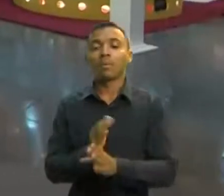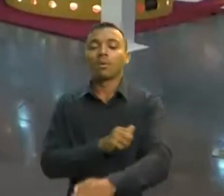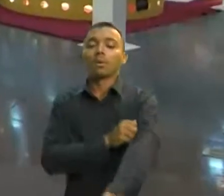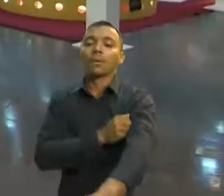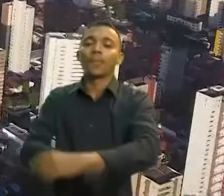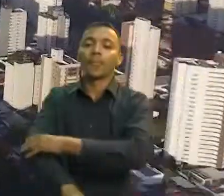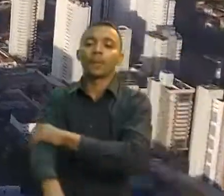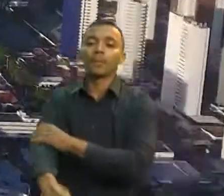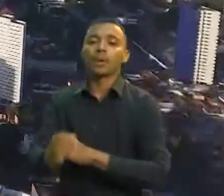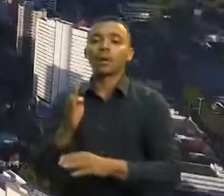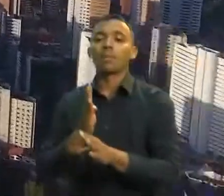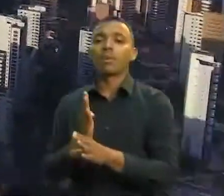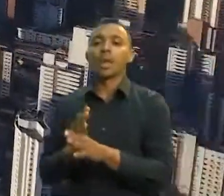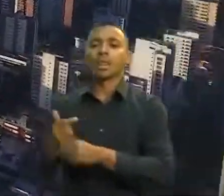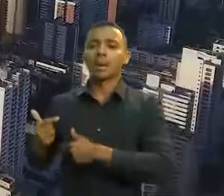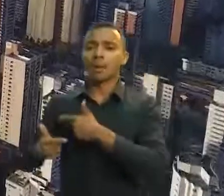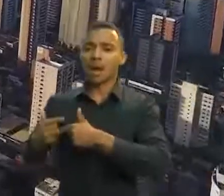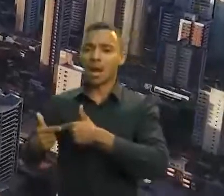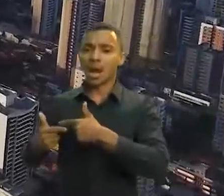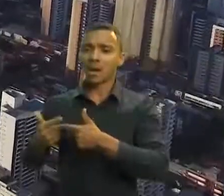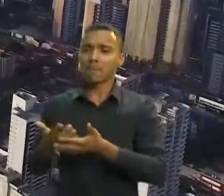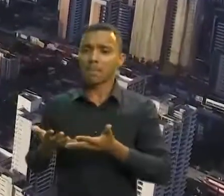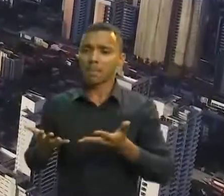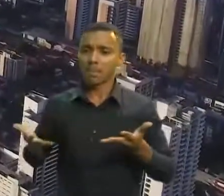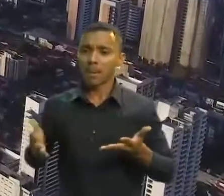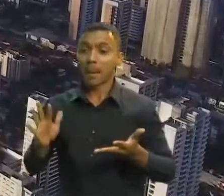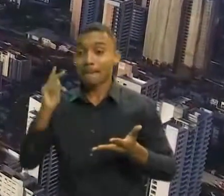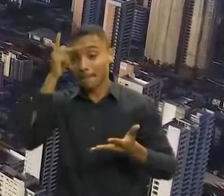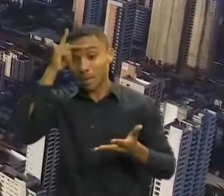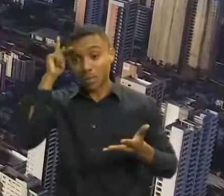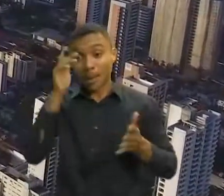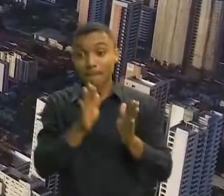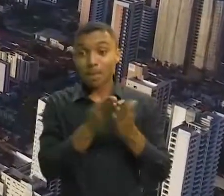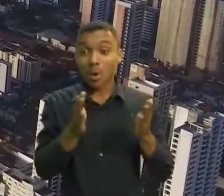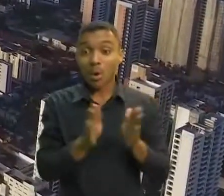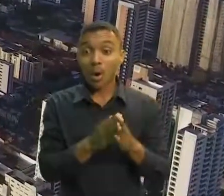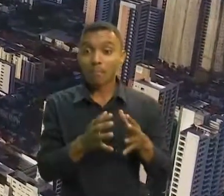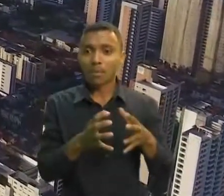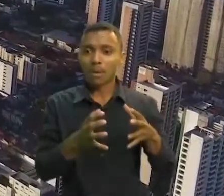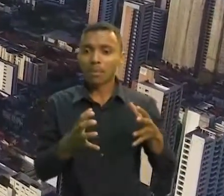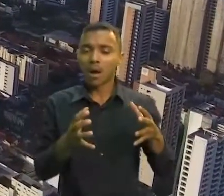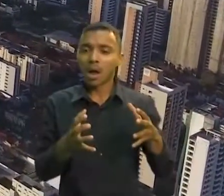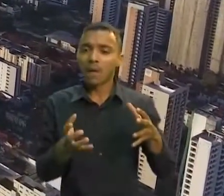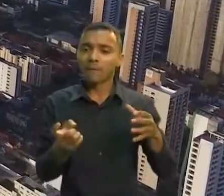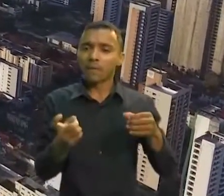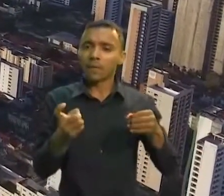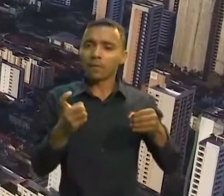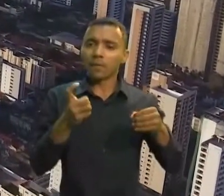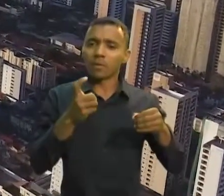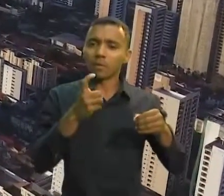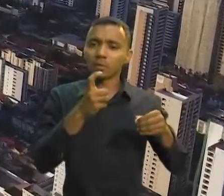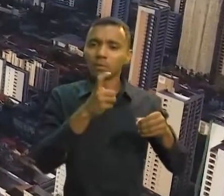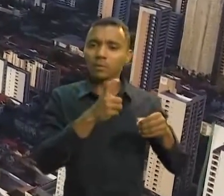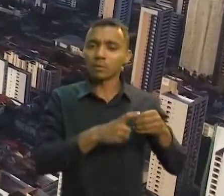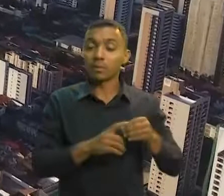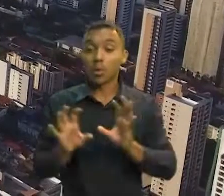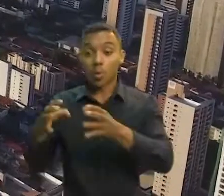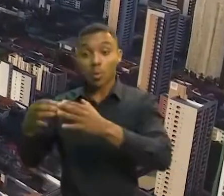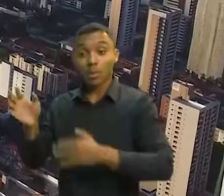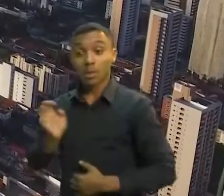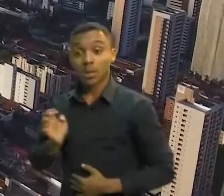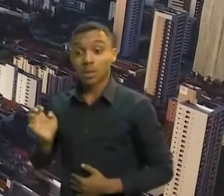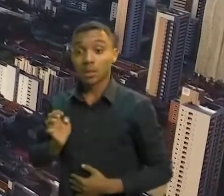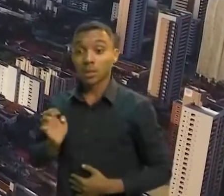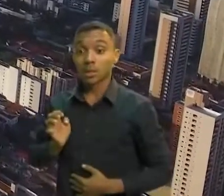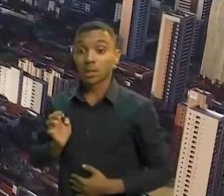força, a renda dos mais pobres começou a se recuperar e a dos mais ricos, pelo próprio prolongamento da